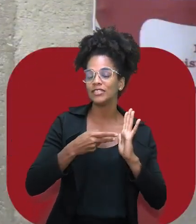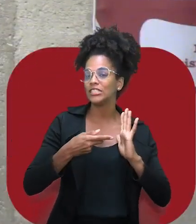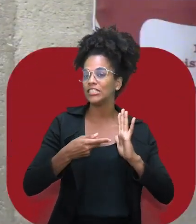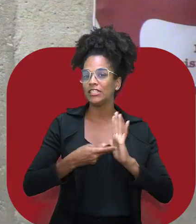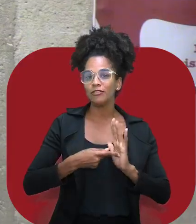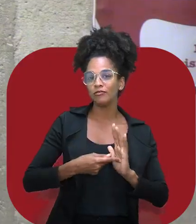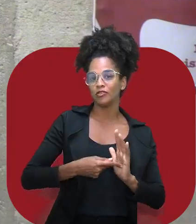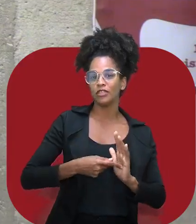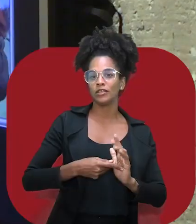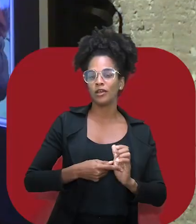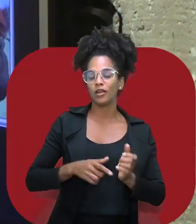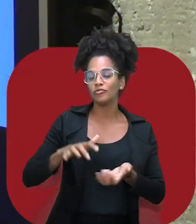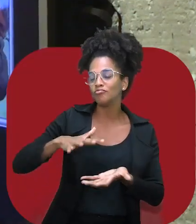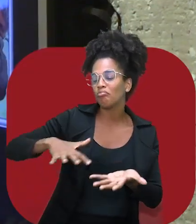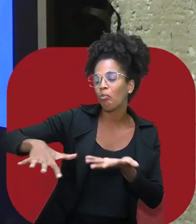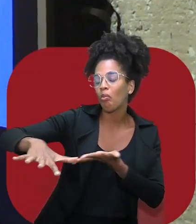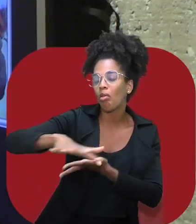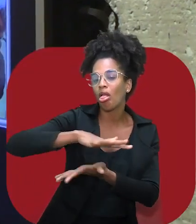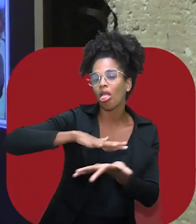dessa ritualística.